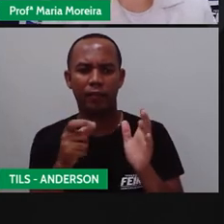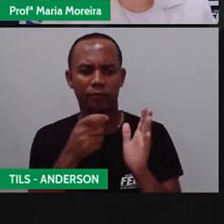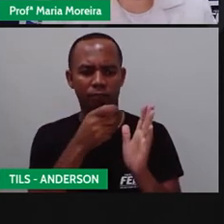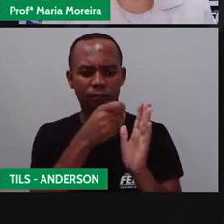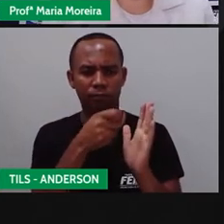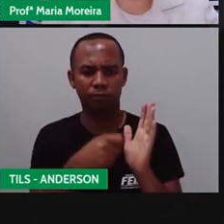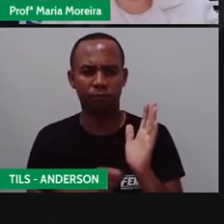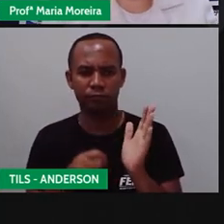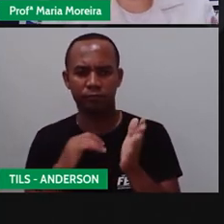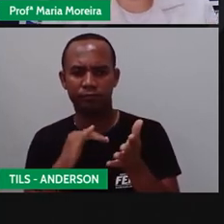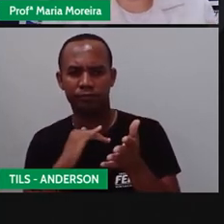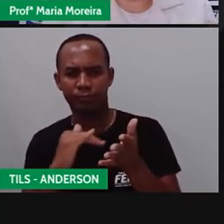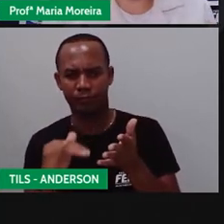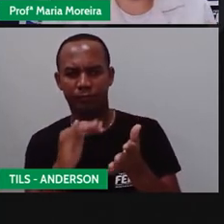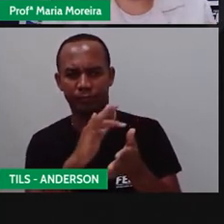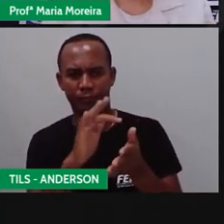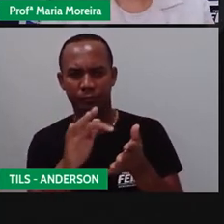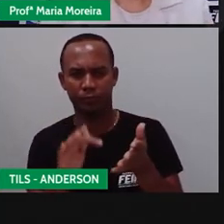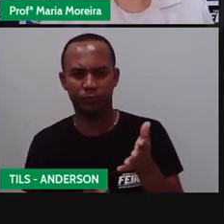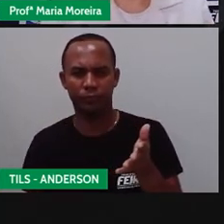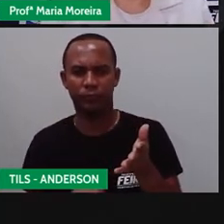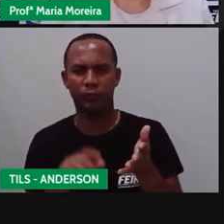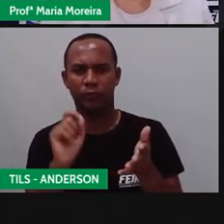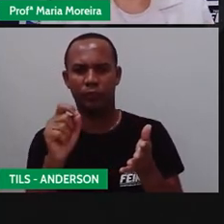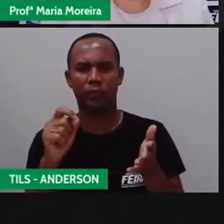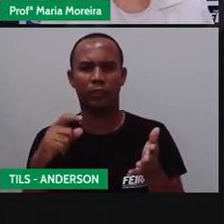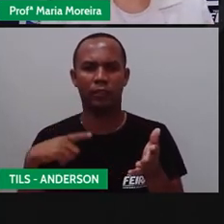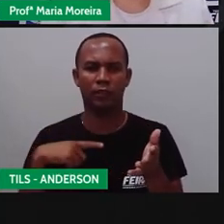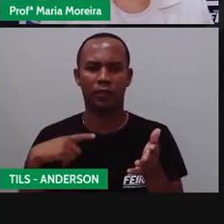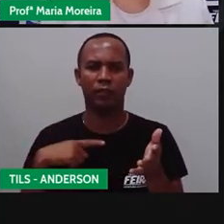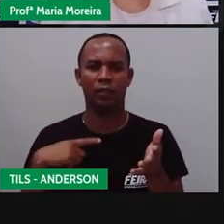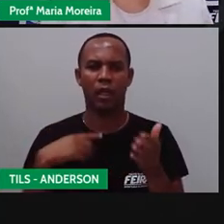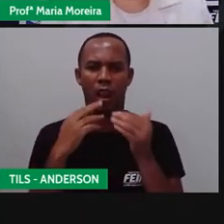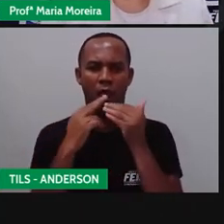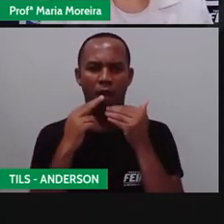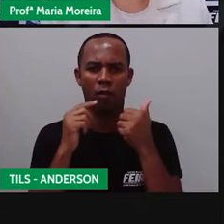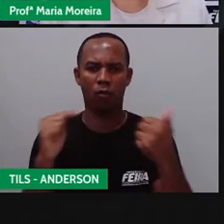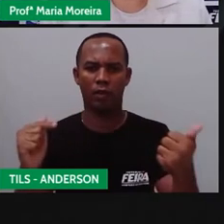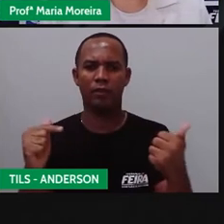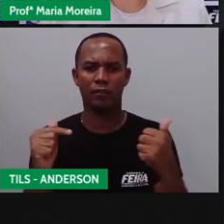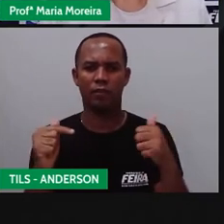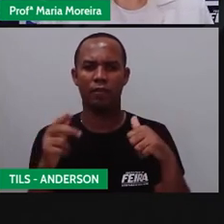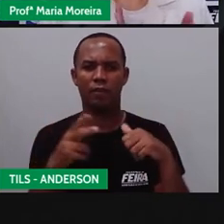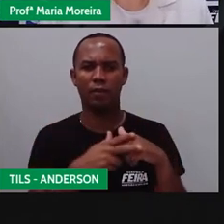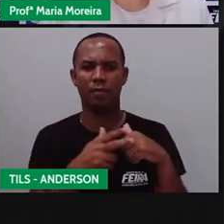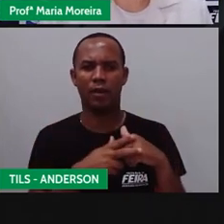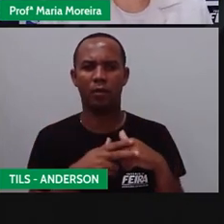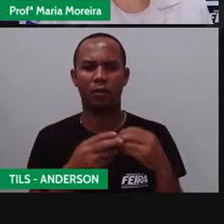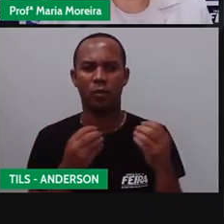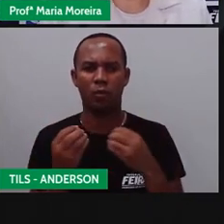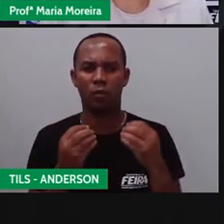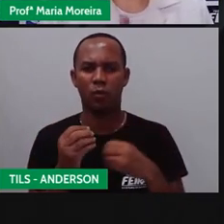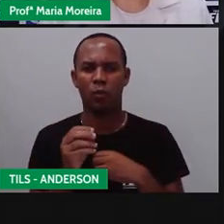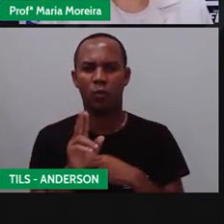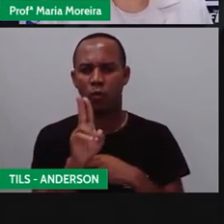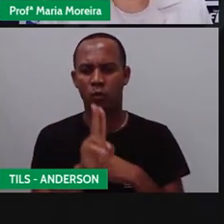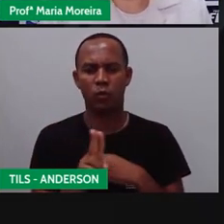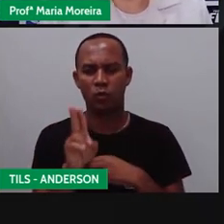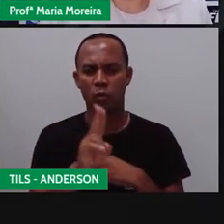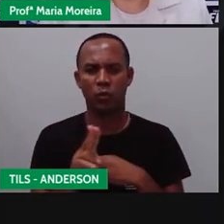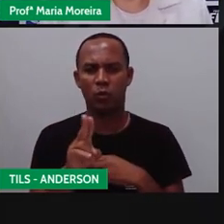eu transmito a informação através da palavra, eu tenho o A linguagem verbal. Então, é o seguinte, usei a palavra